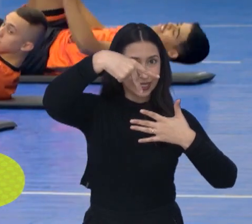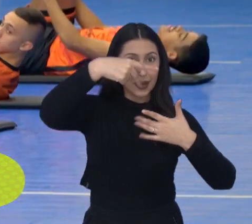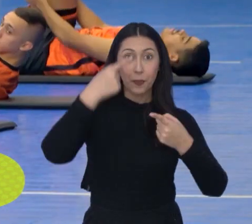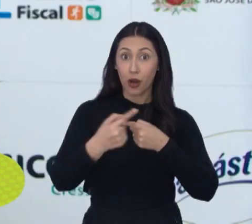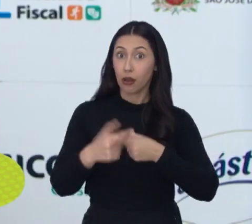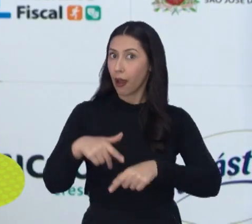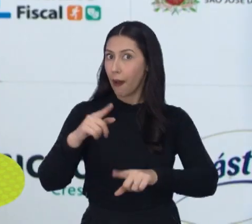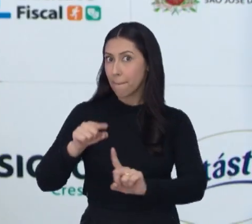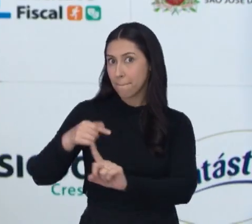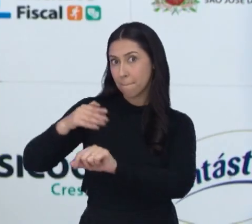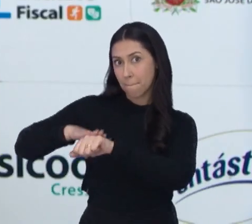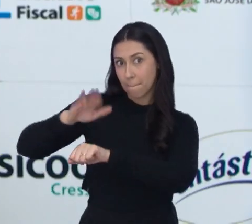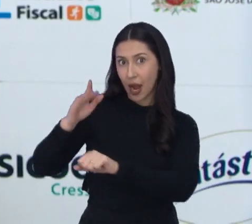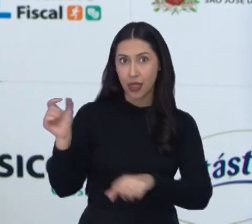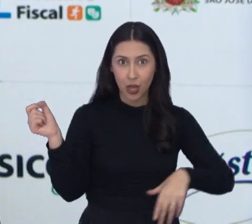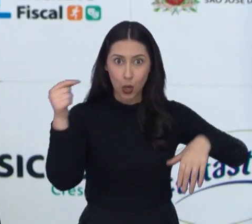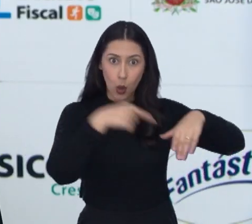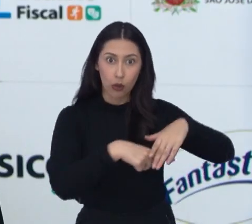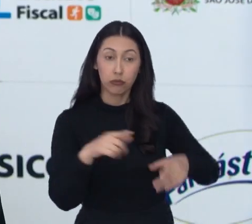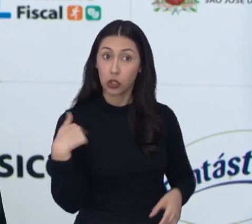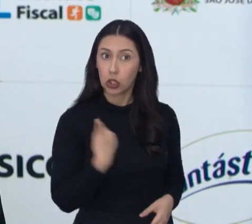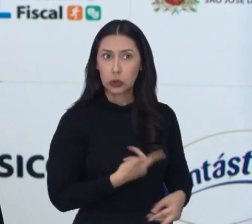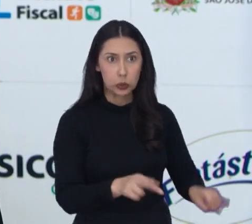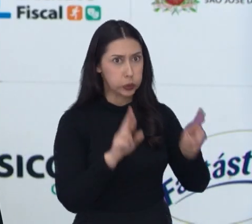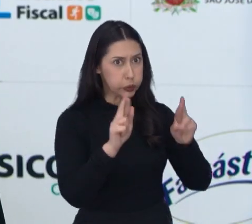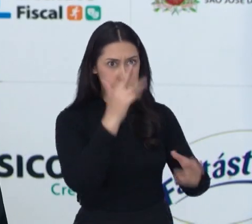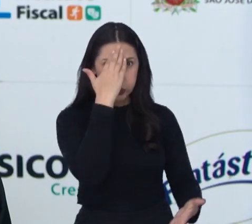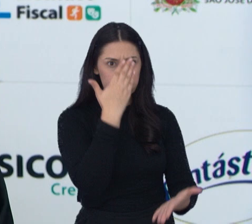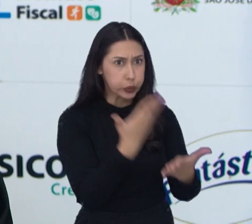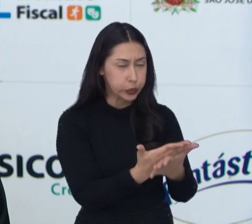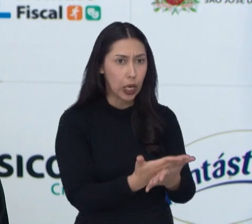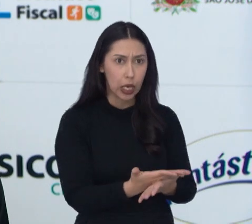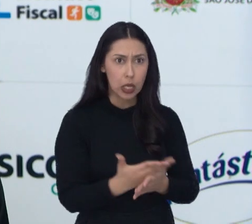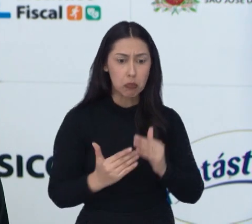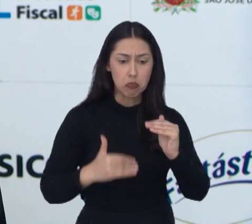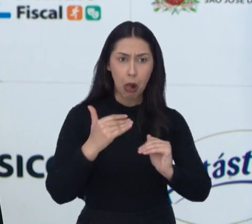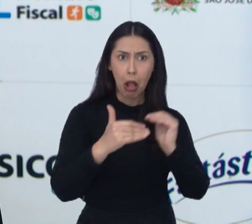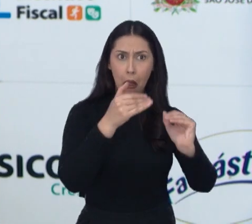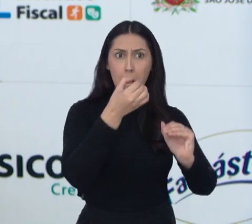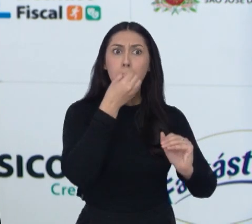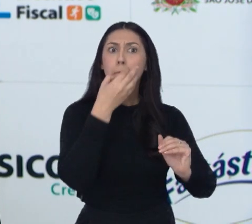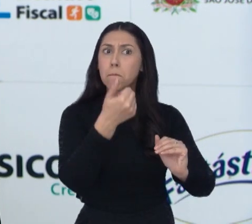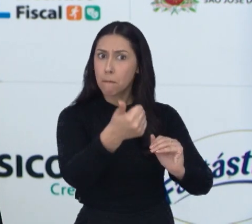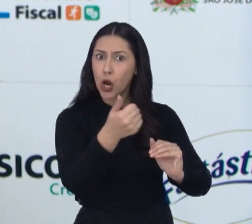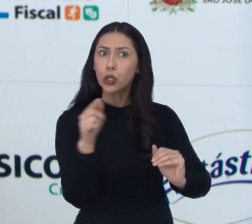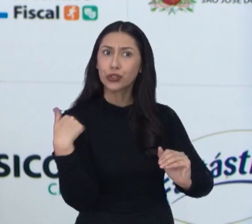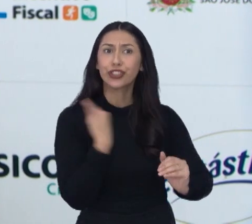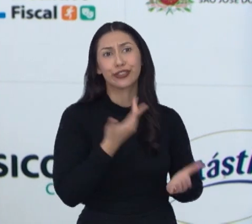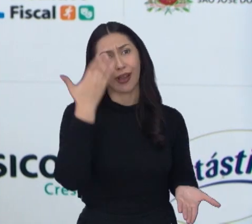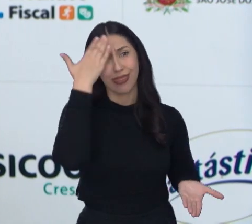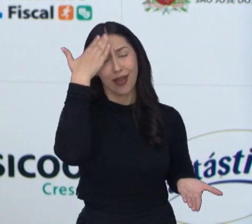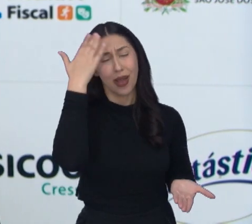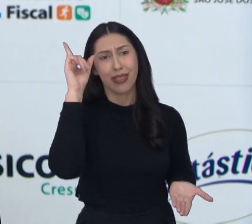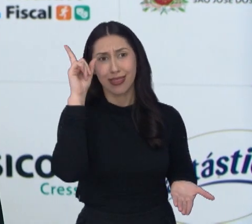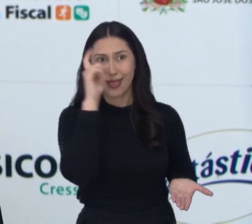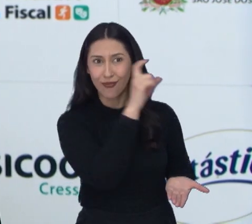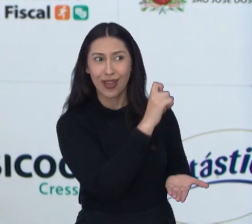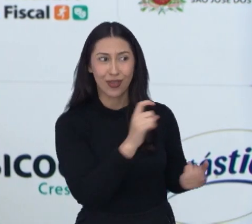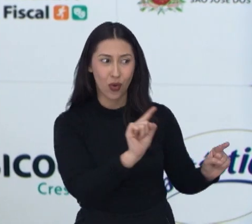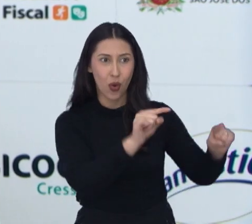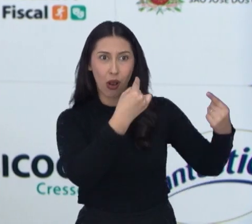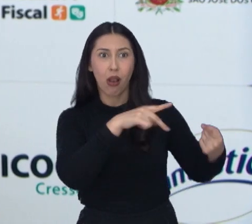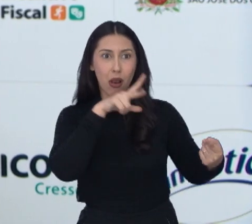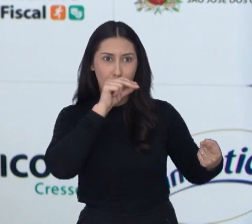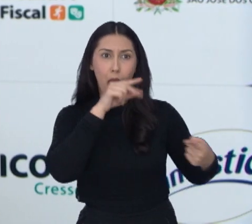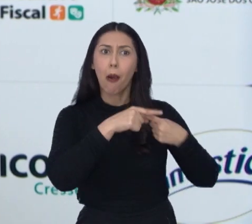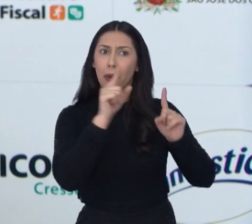gols. A gente está muito confiante, a fase é boa. A gente vem sempre fazendo bons jogos na Liga Nacional. A gente sabe que é difícil jogar lá no de Pato, mas